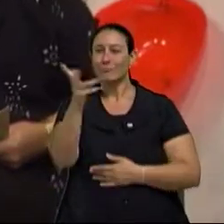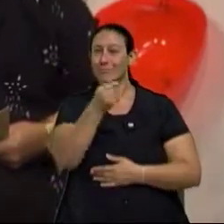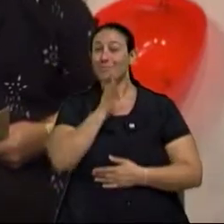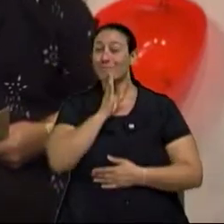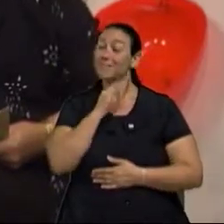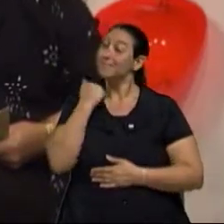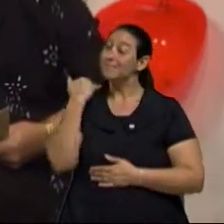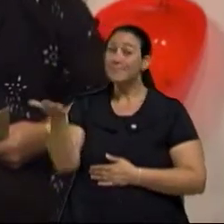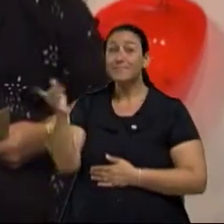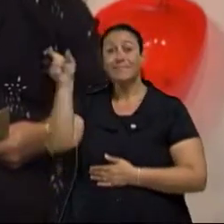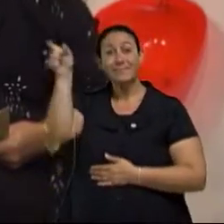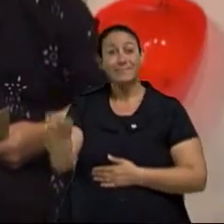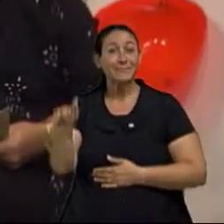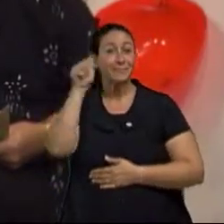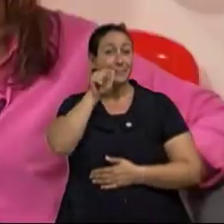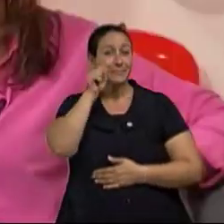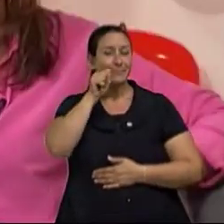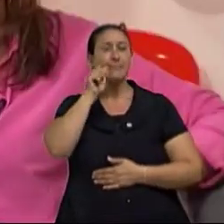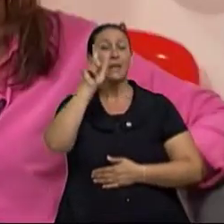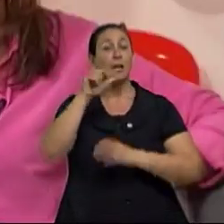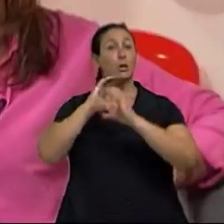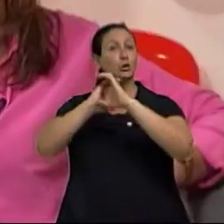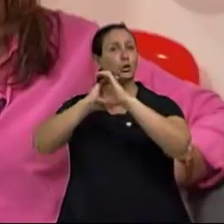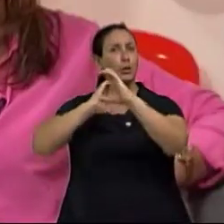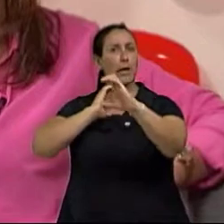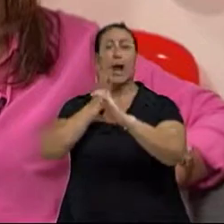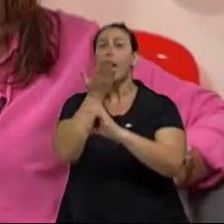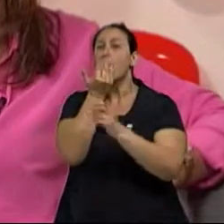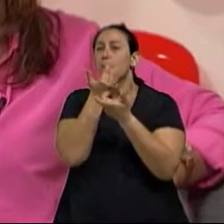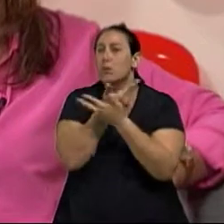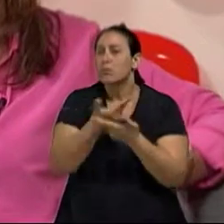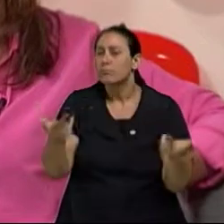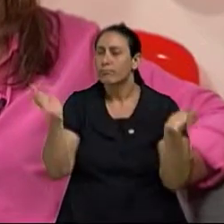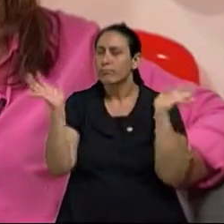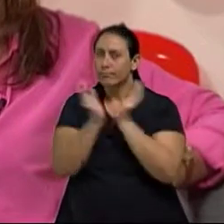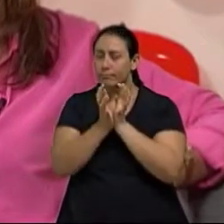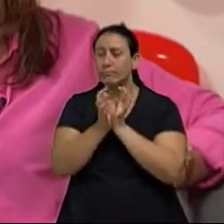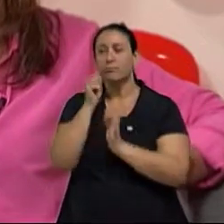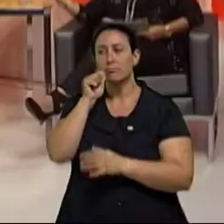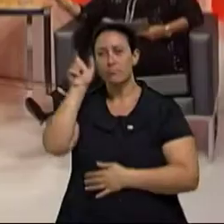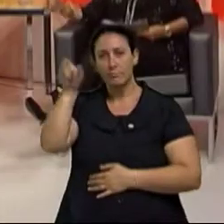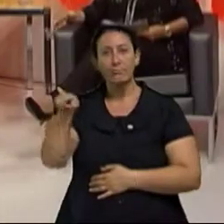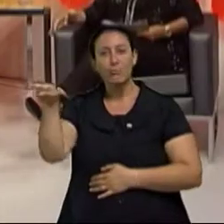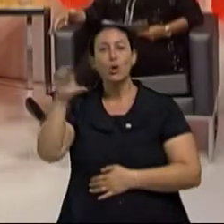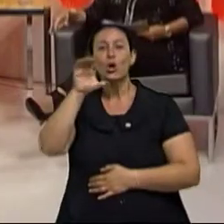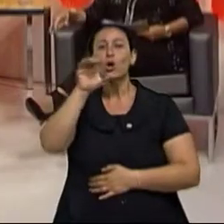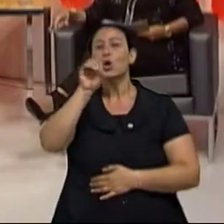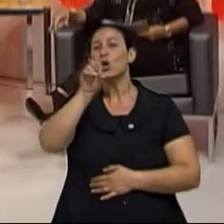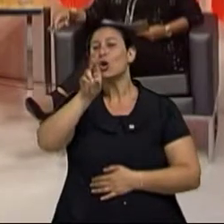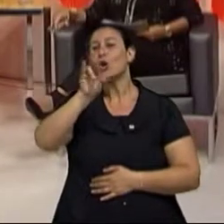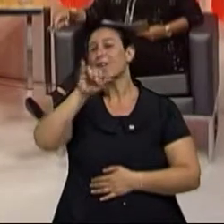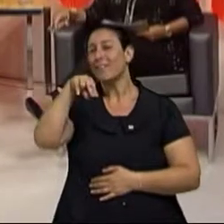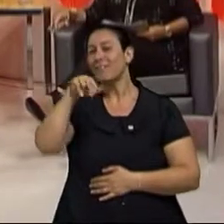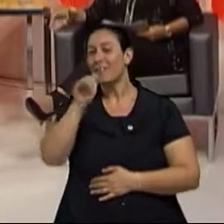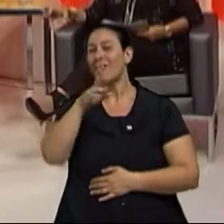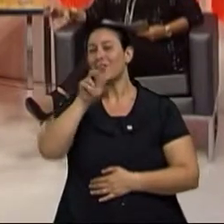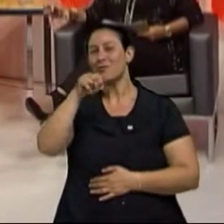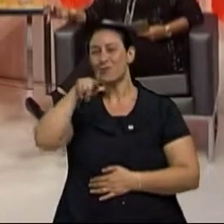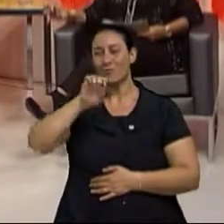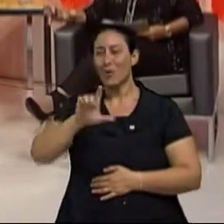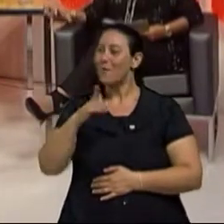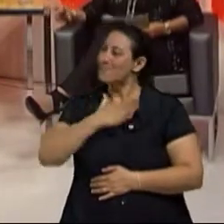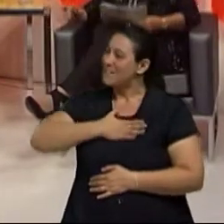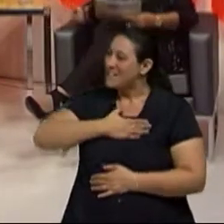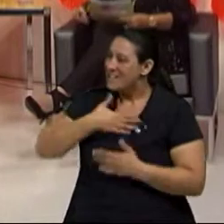eu converso com a engenheira de alimentos, Corina Rangel. Corina, um prazer te ter aqui com a gente. Prazer é todo meu,